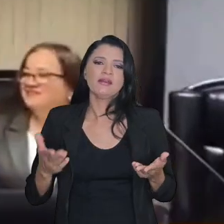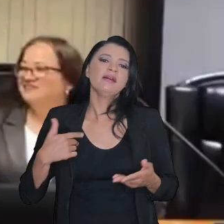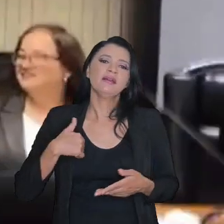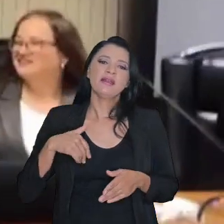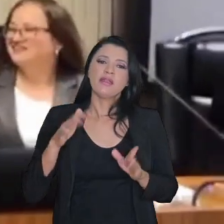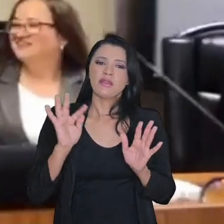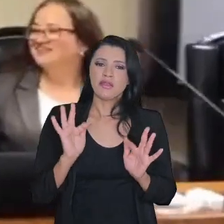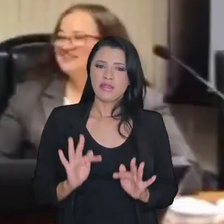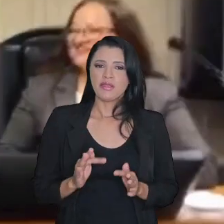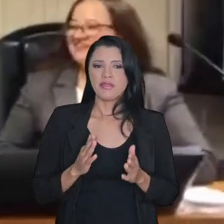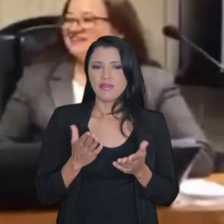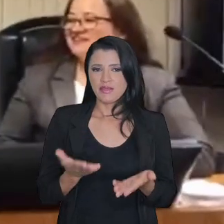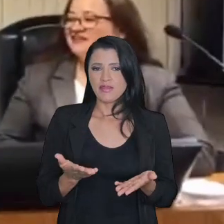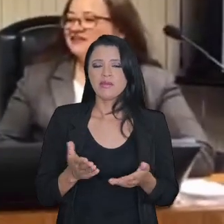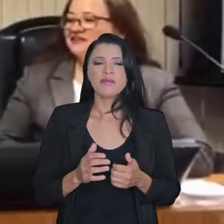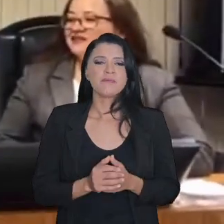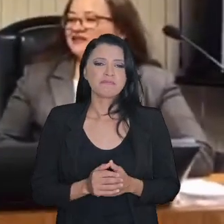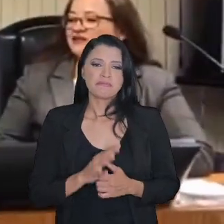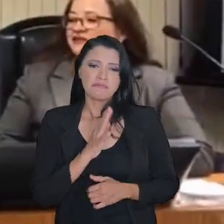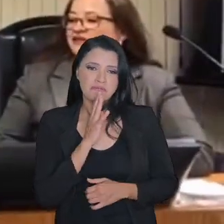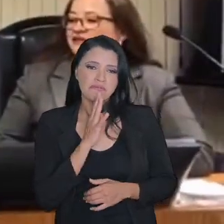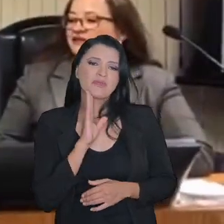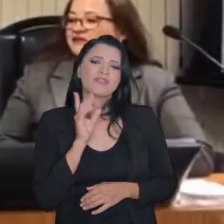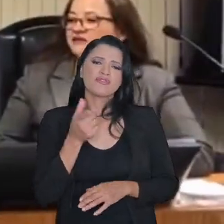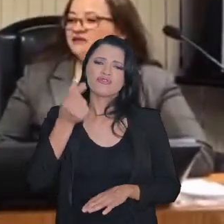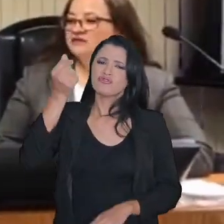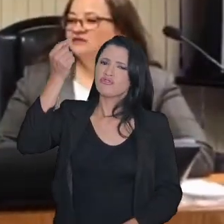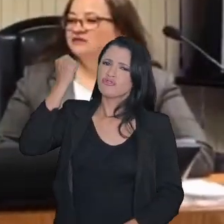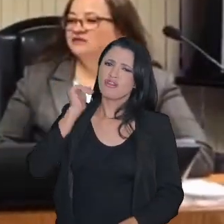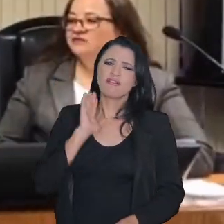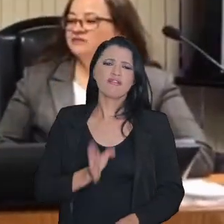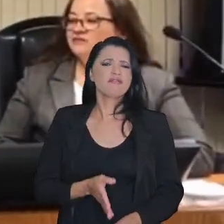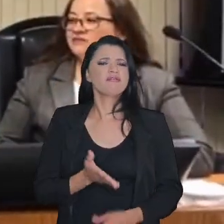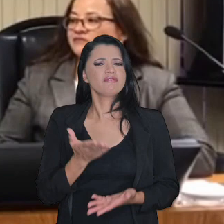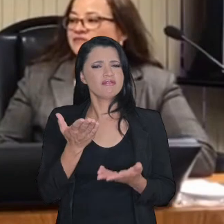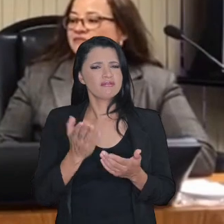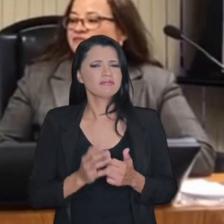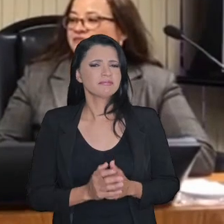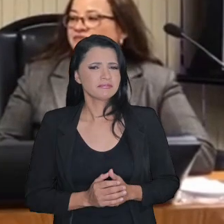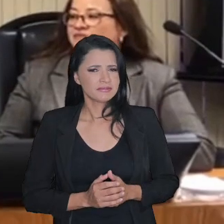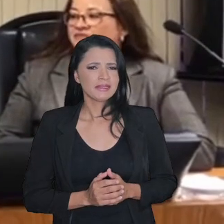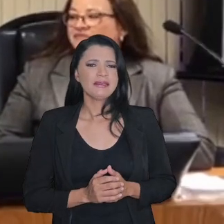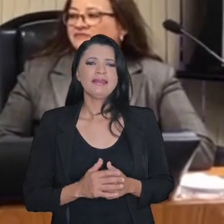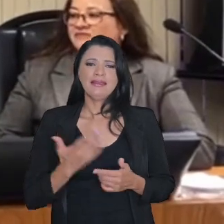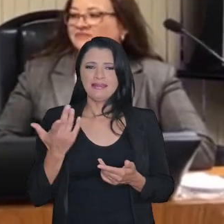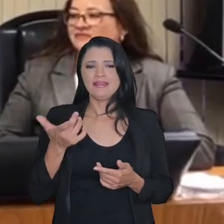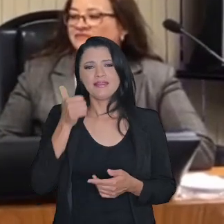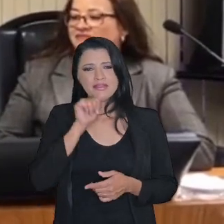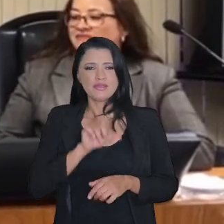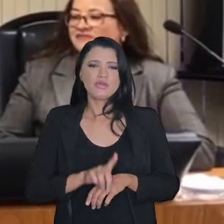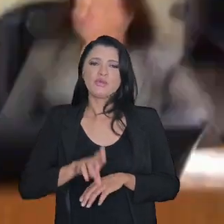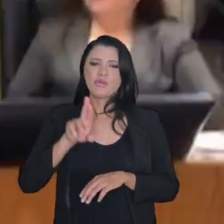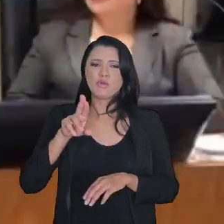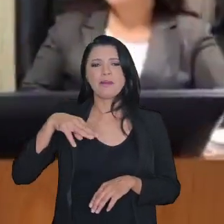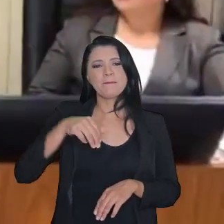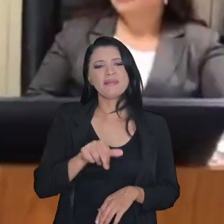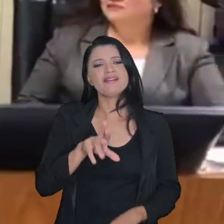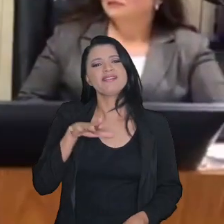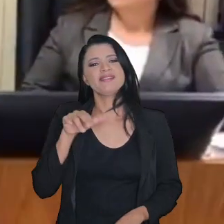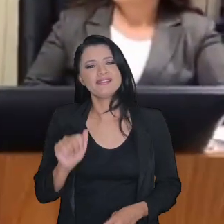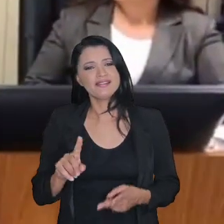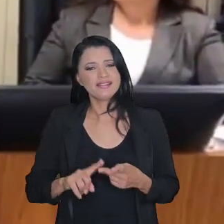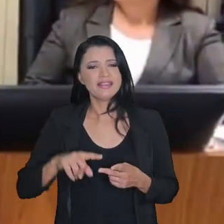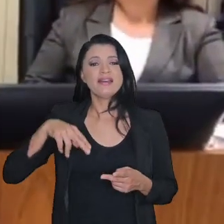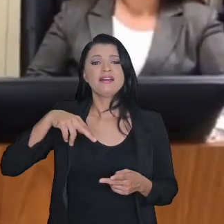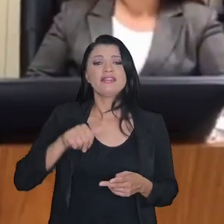conhecemos o senhor de longa data. E as doutoras do BFN, a doutora Mariana, a doutora Nalva, é sempre um